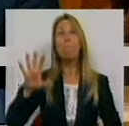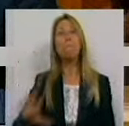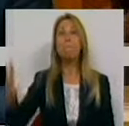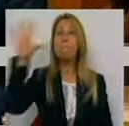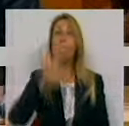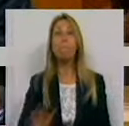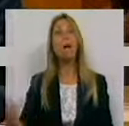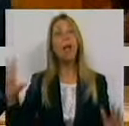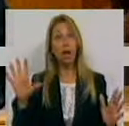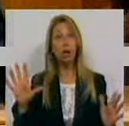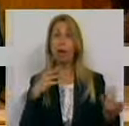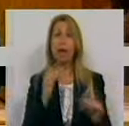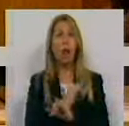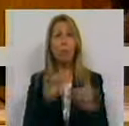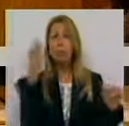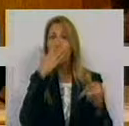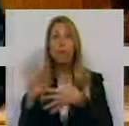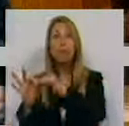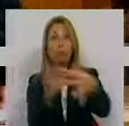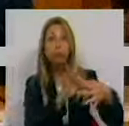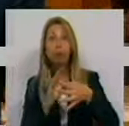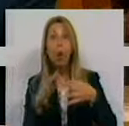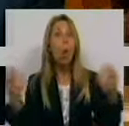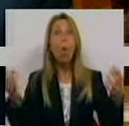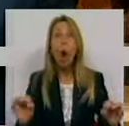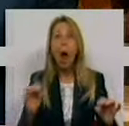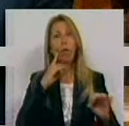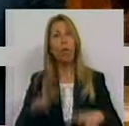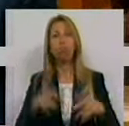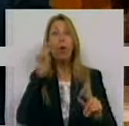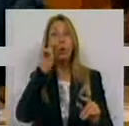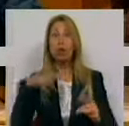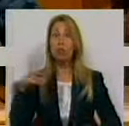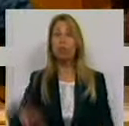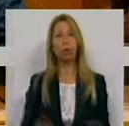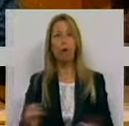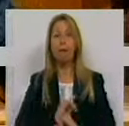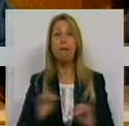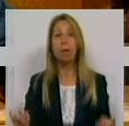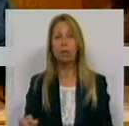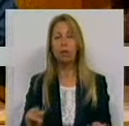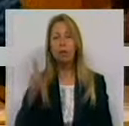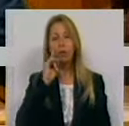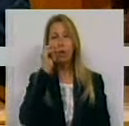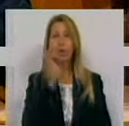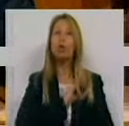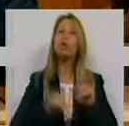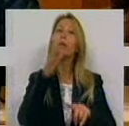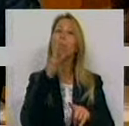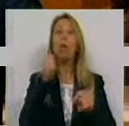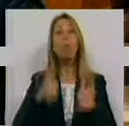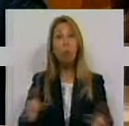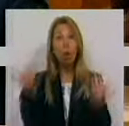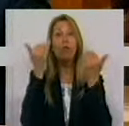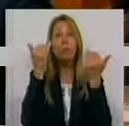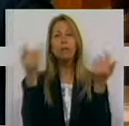articulação entre estas entidades e o turismo de Portugal. Senhoras e senhores deputados, As boas notícias nem